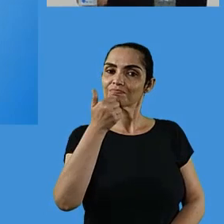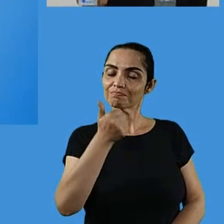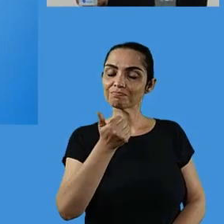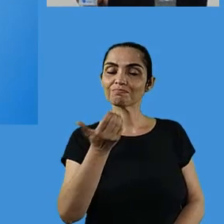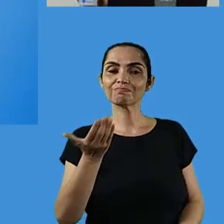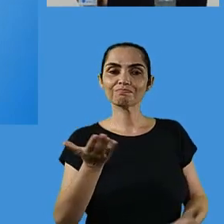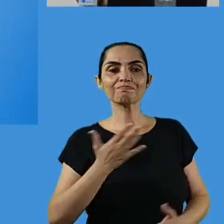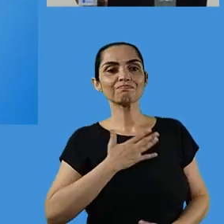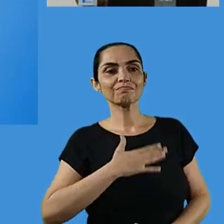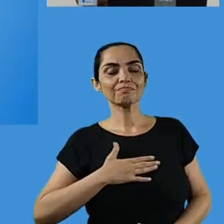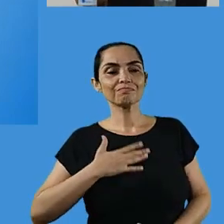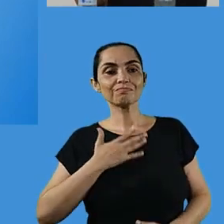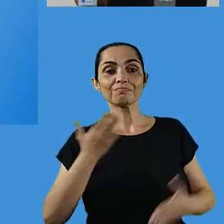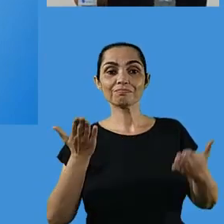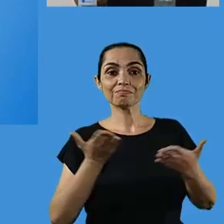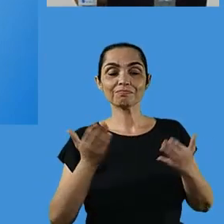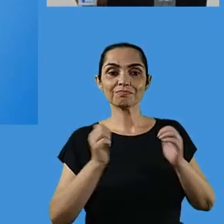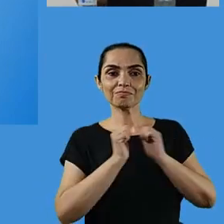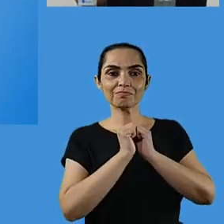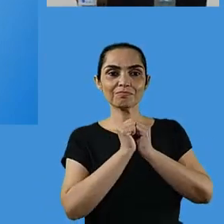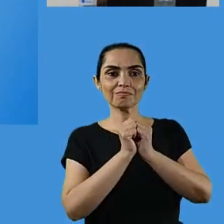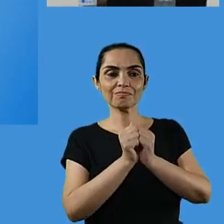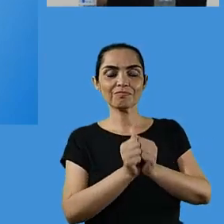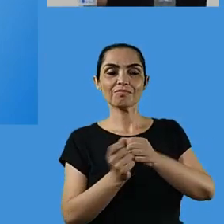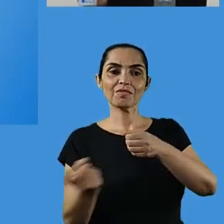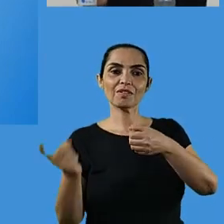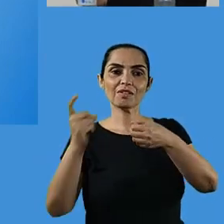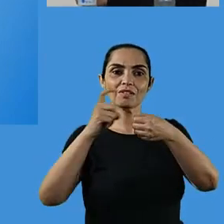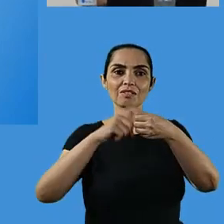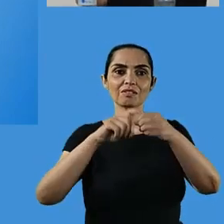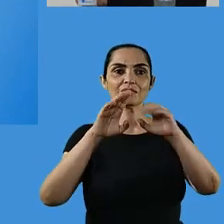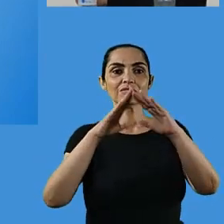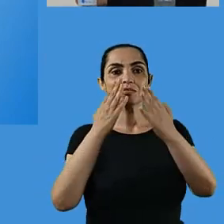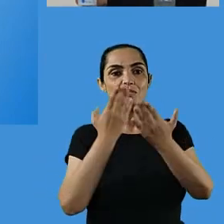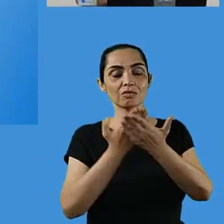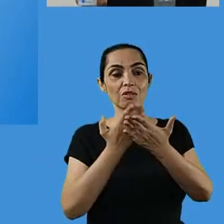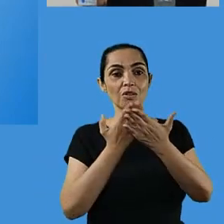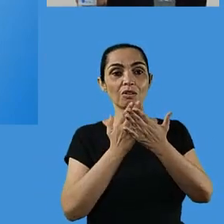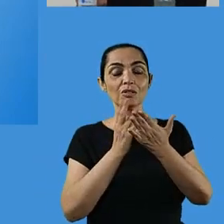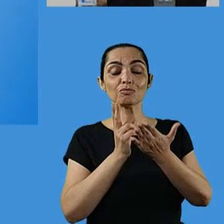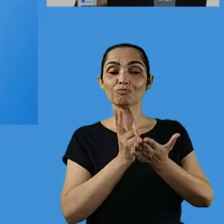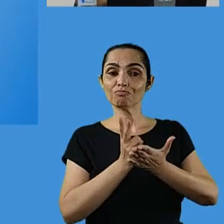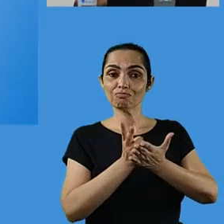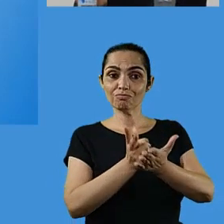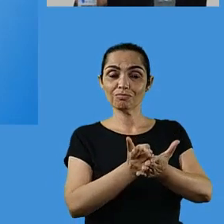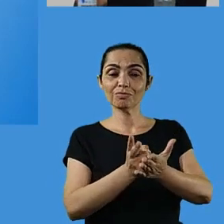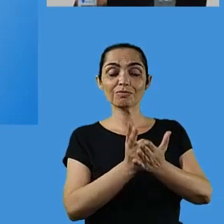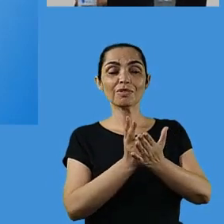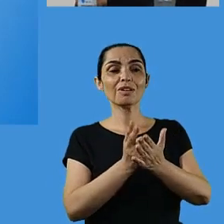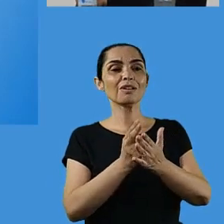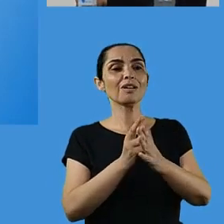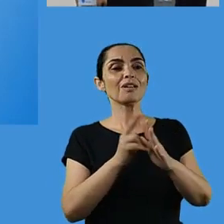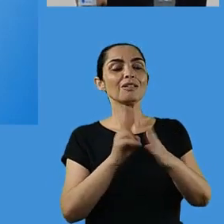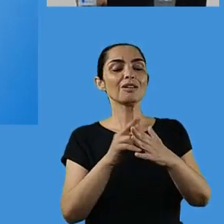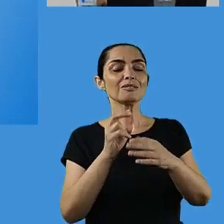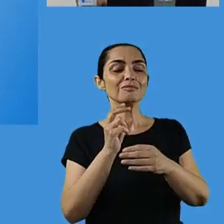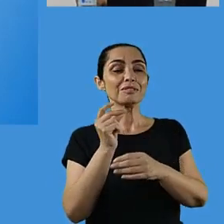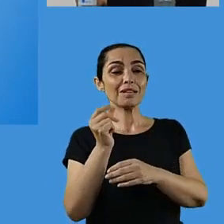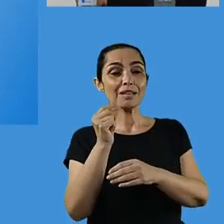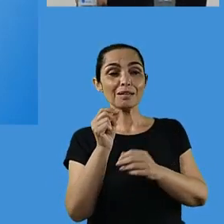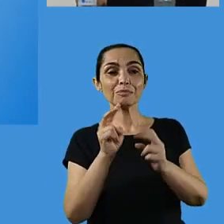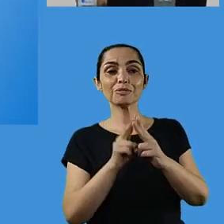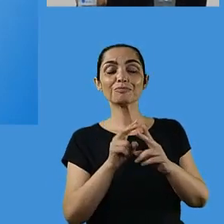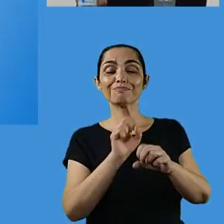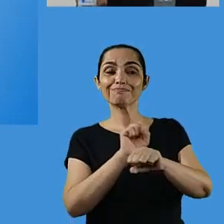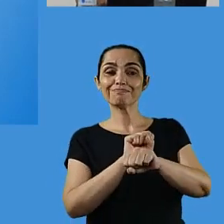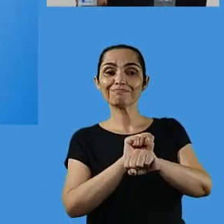Olá! É muito bom estar aqui nesse momento tão especial de retorno às aulas presenciais. Após